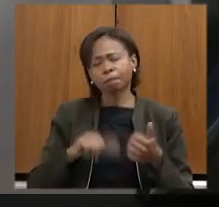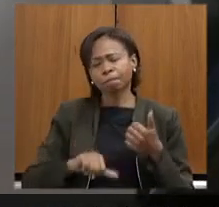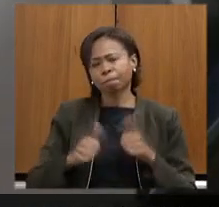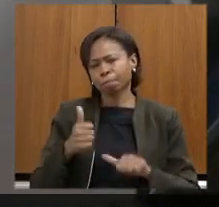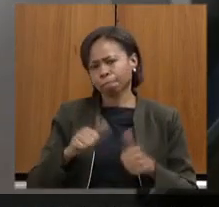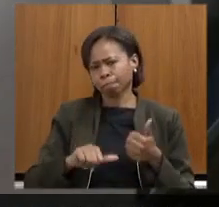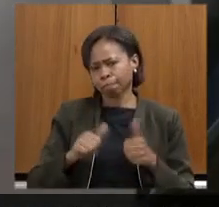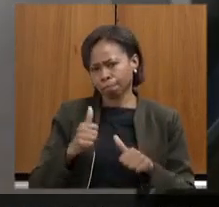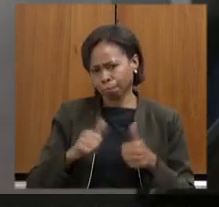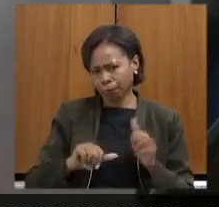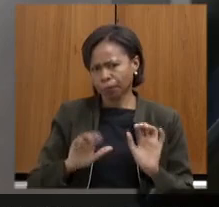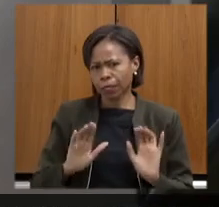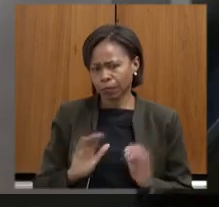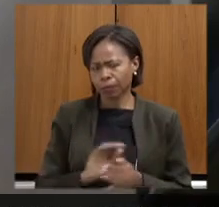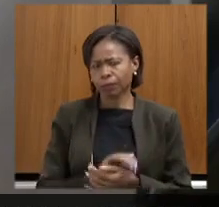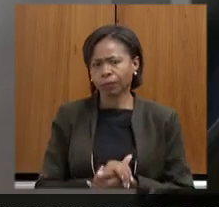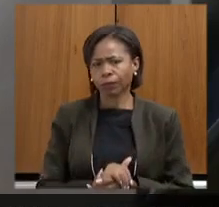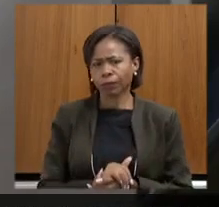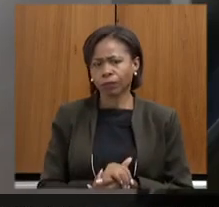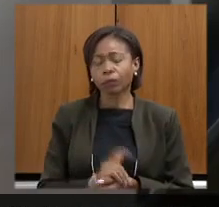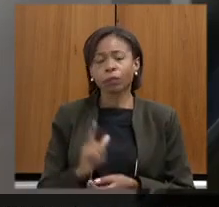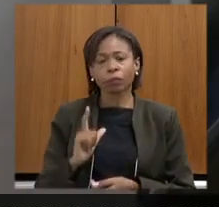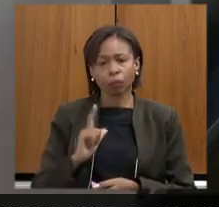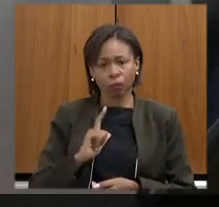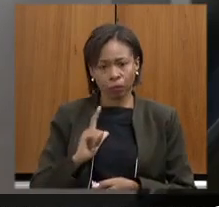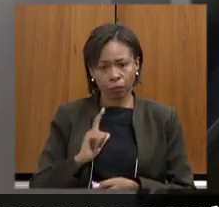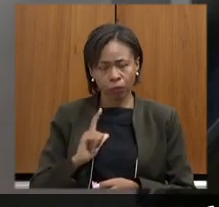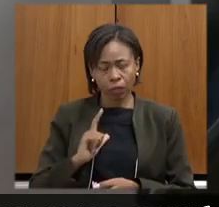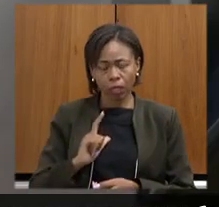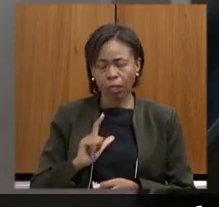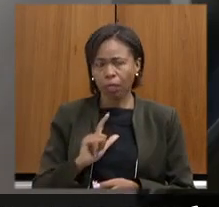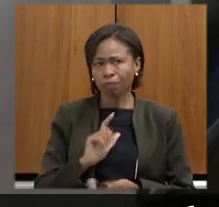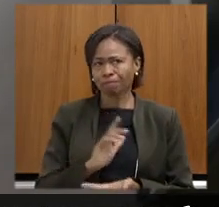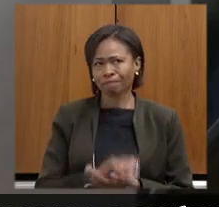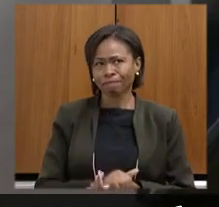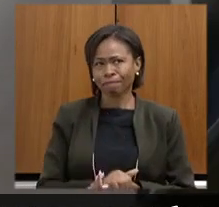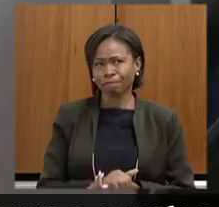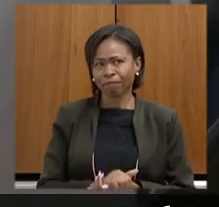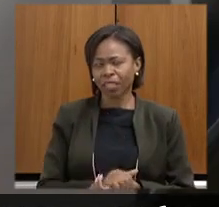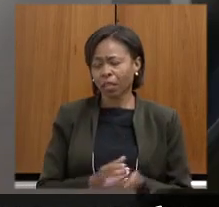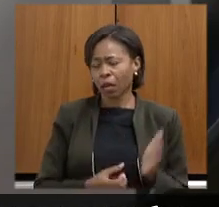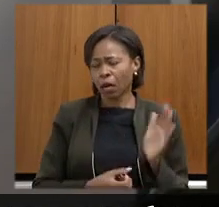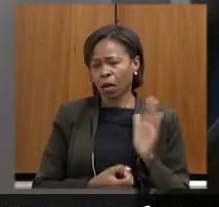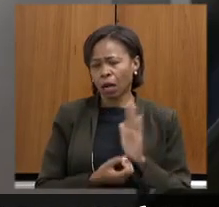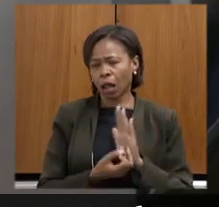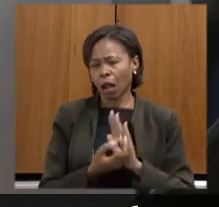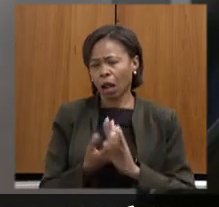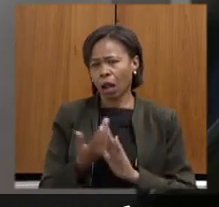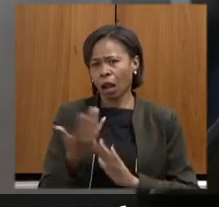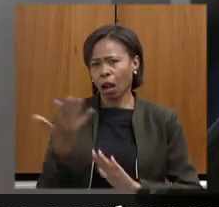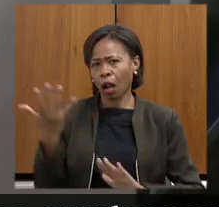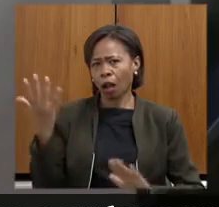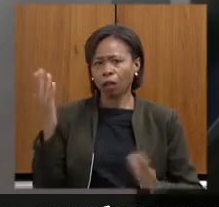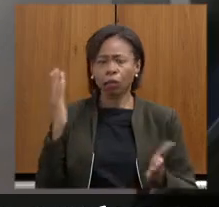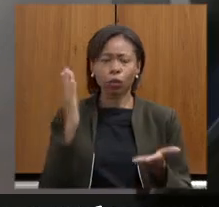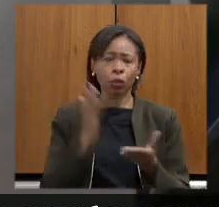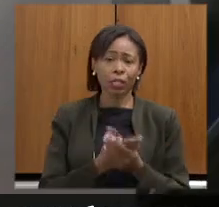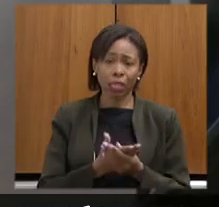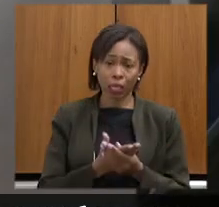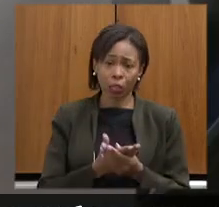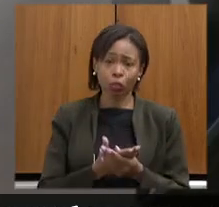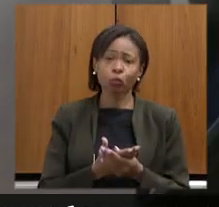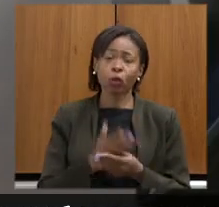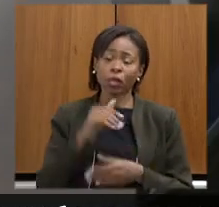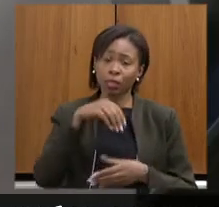avaliação muito fria existem aí centenas talvez milhares de processos em andamento dentro da secretaria de meio